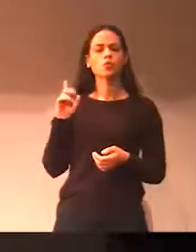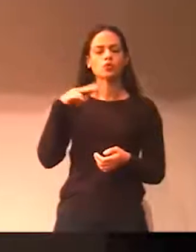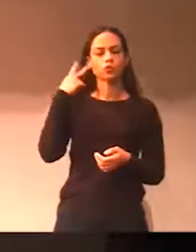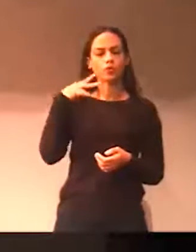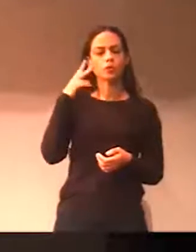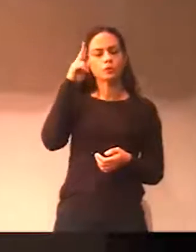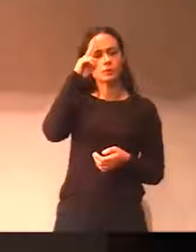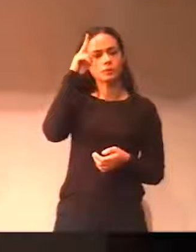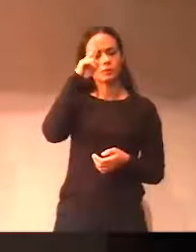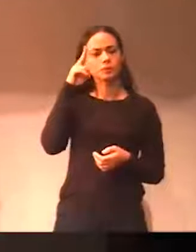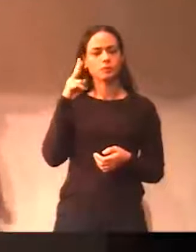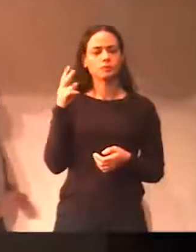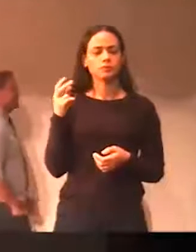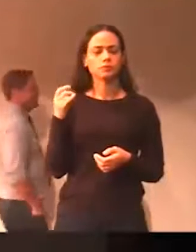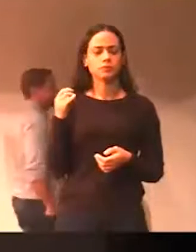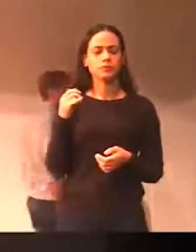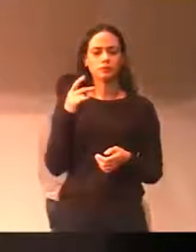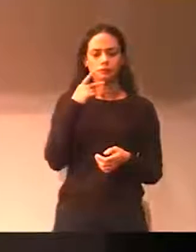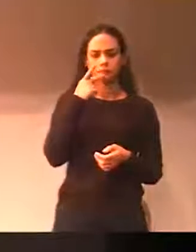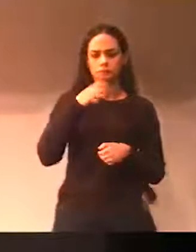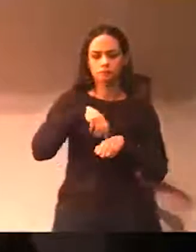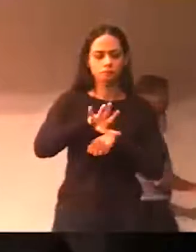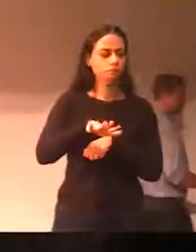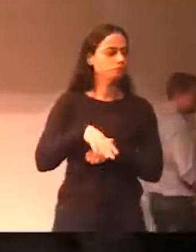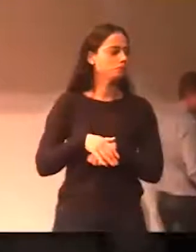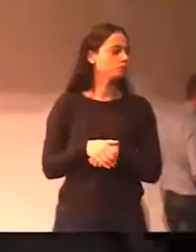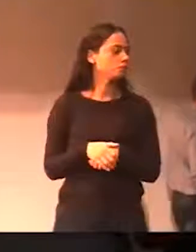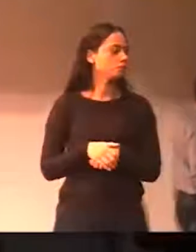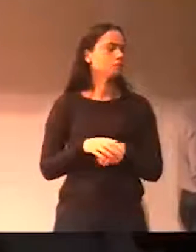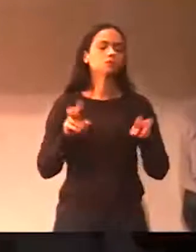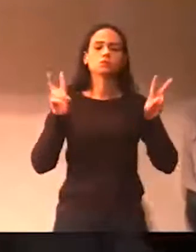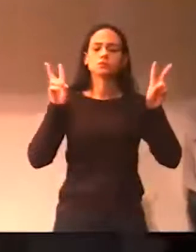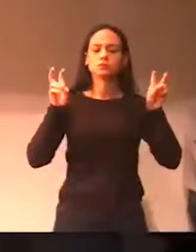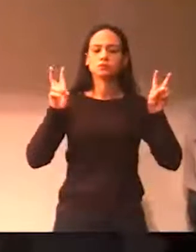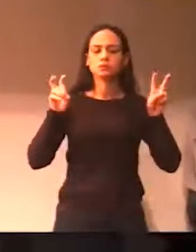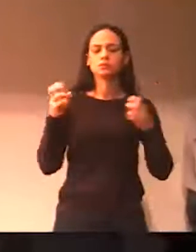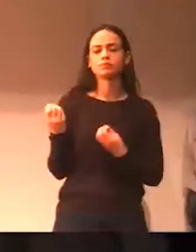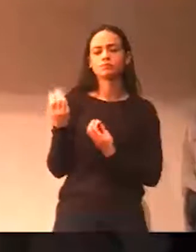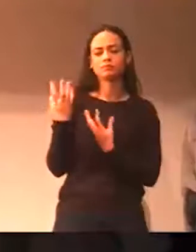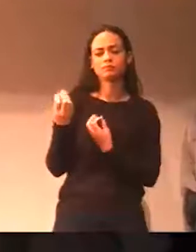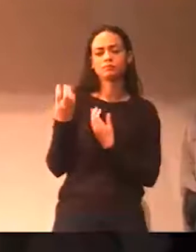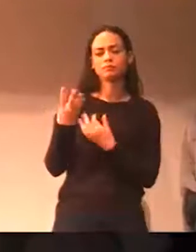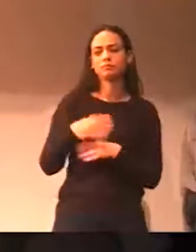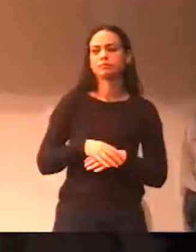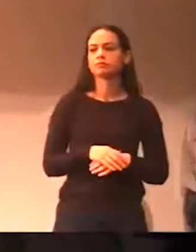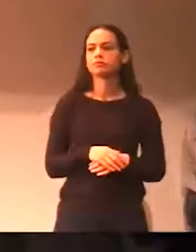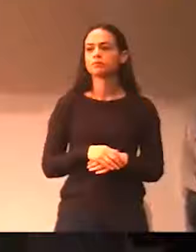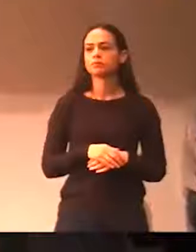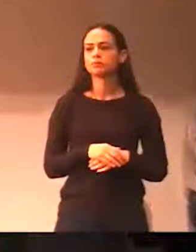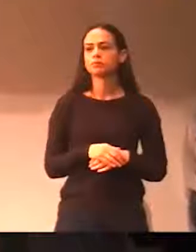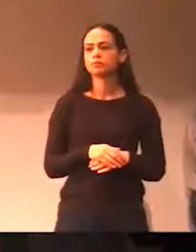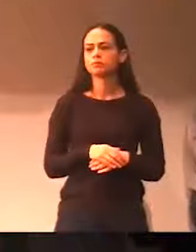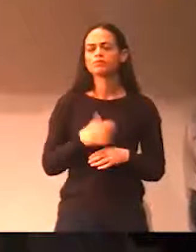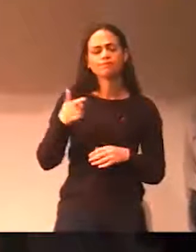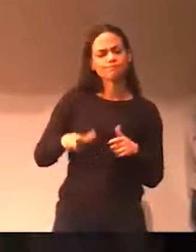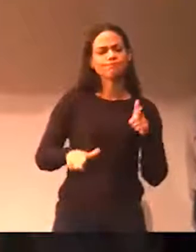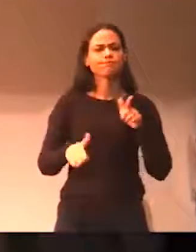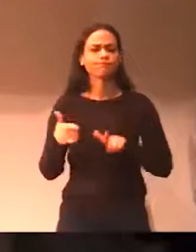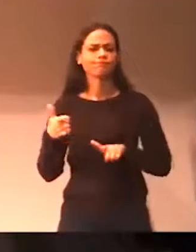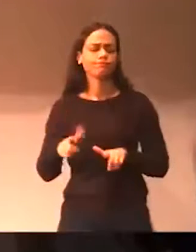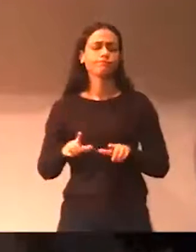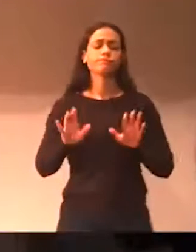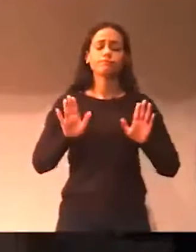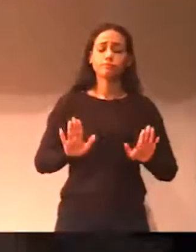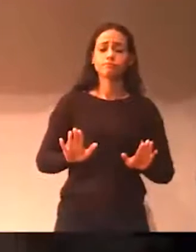lembrou bem. Eu faço questão de trazer aqui uma informação que eu já falei, talvez sendo repetitivo, mas mais do que